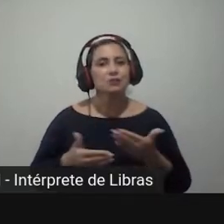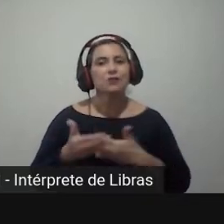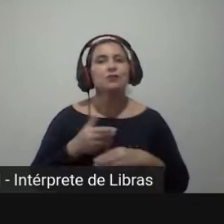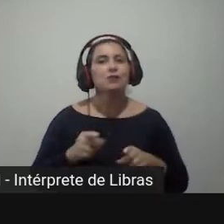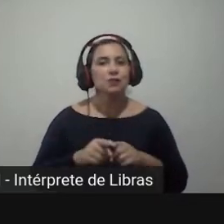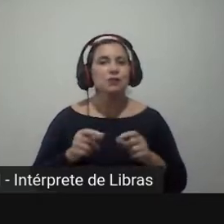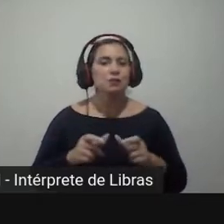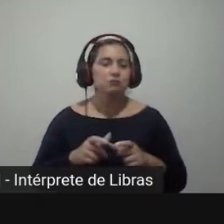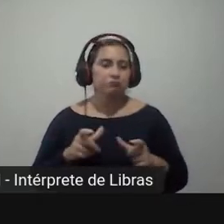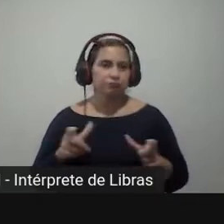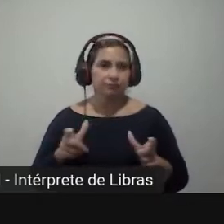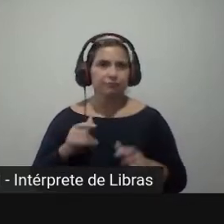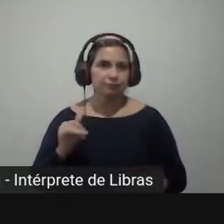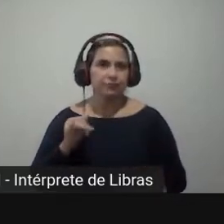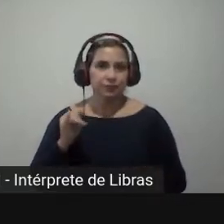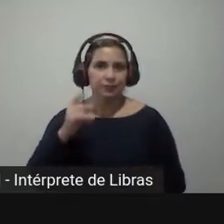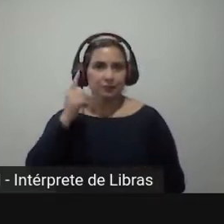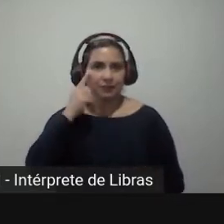altos.